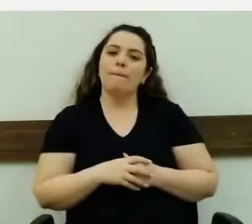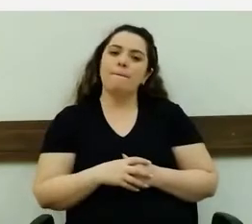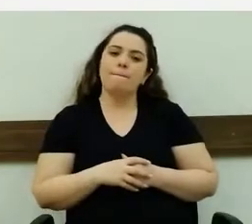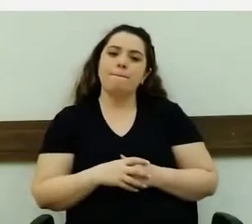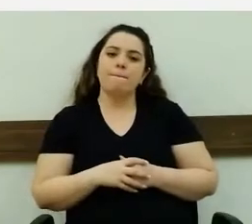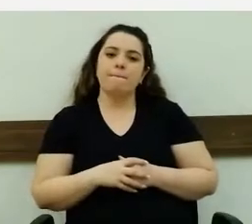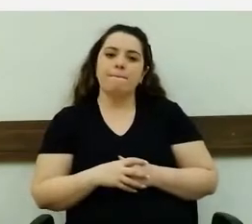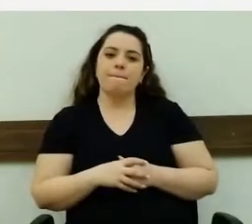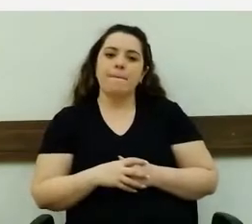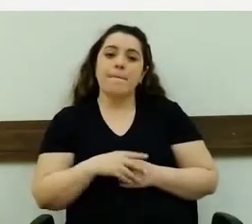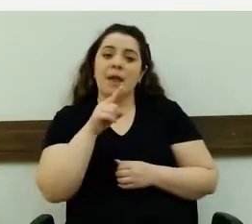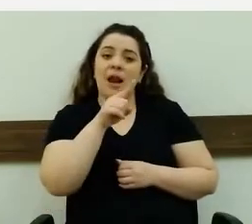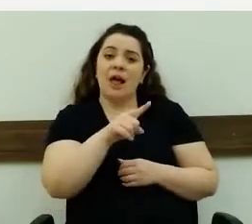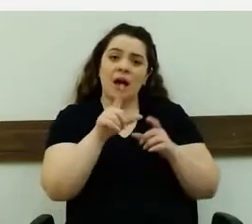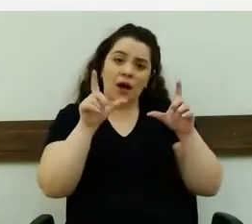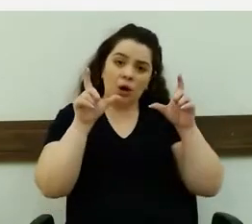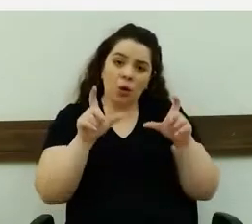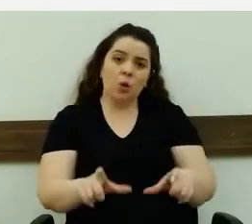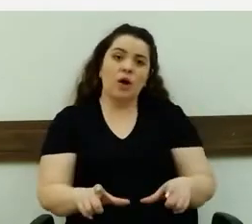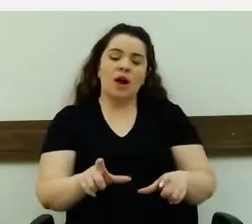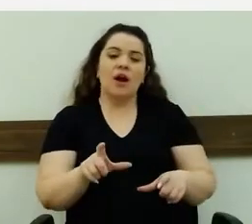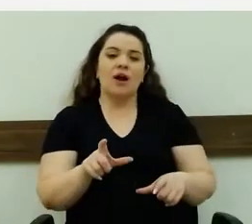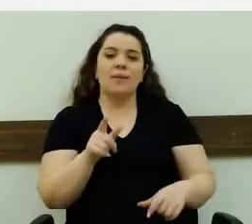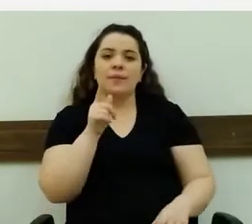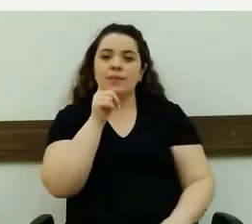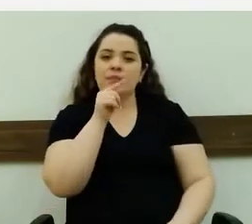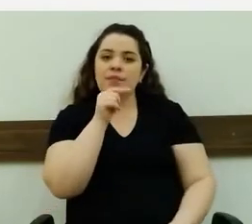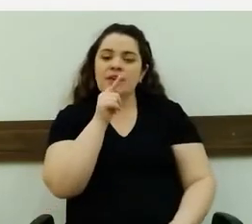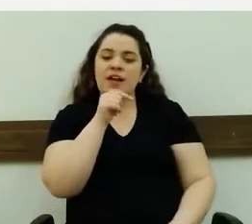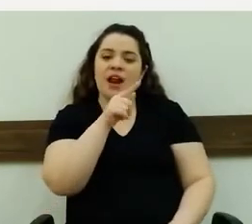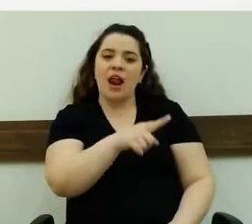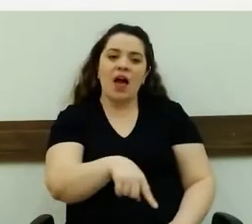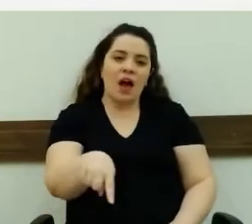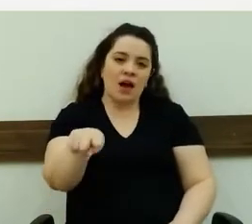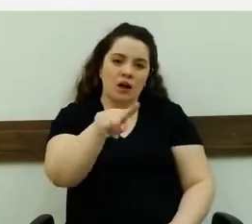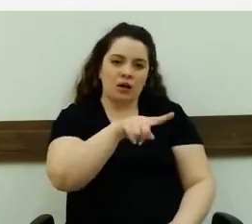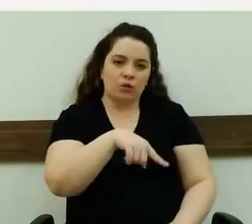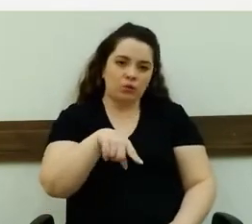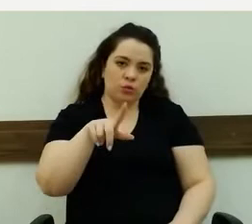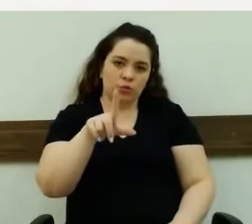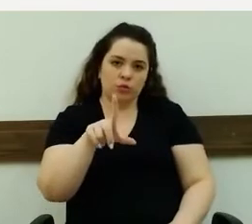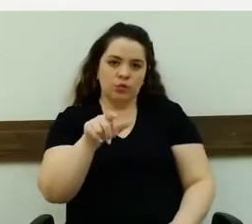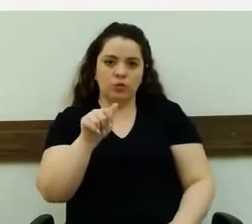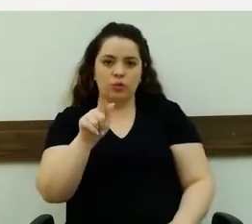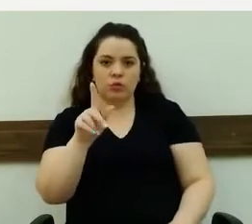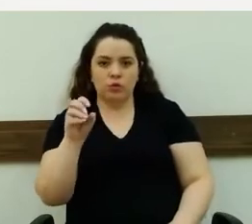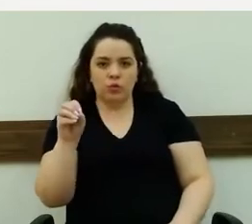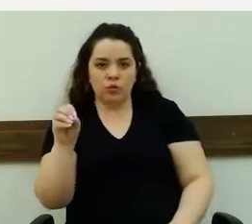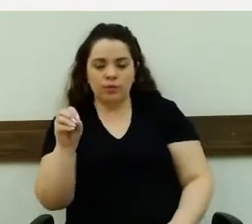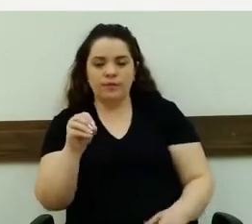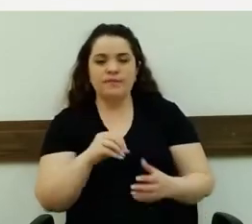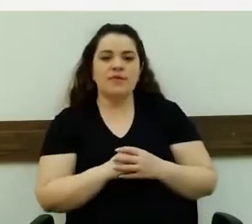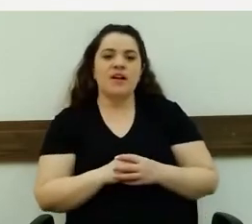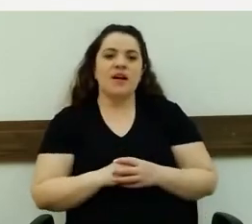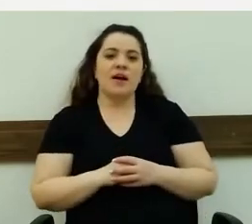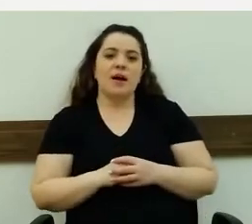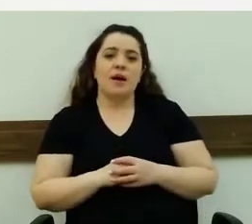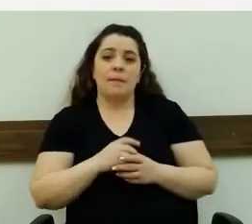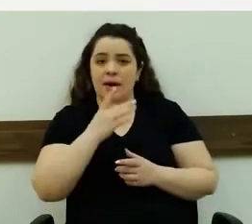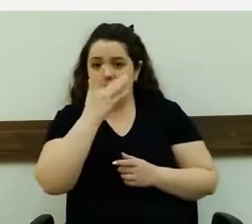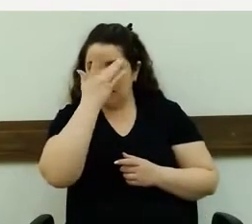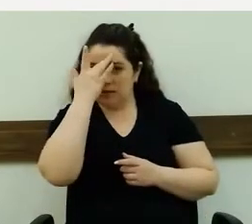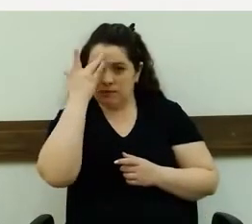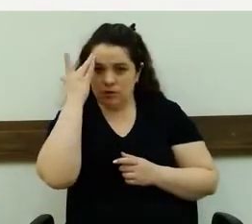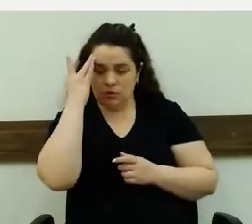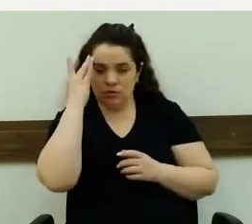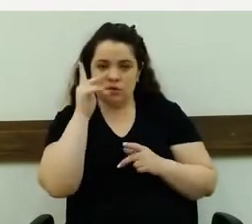no lago do Rogério, para que essa população que frequento ali